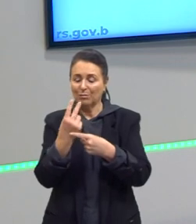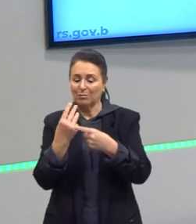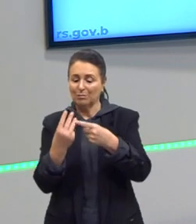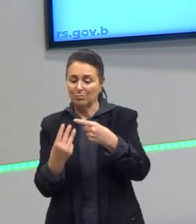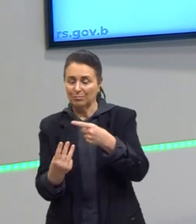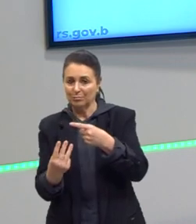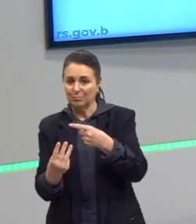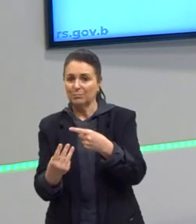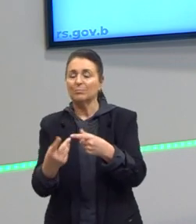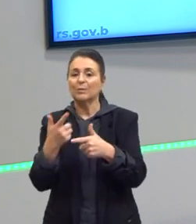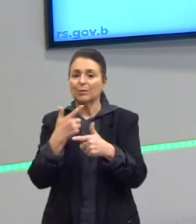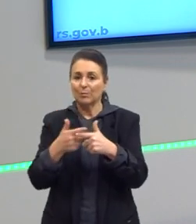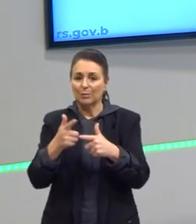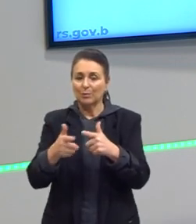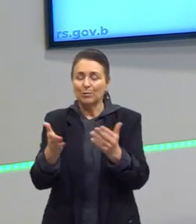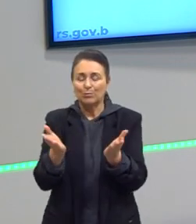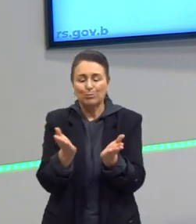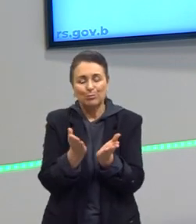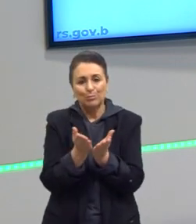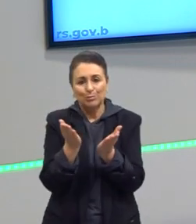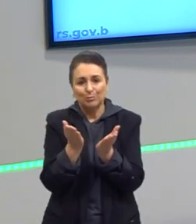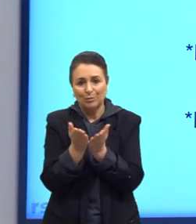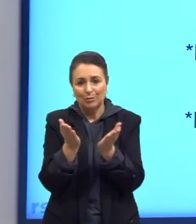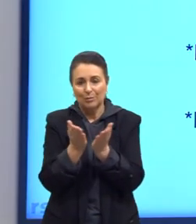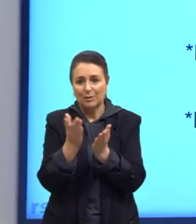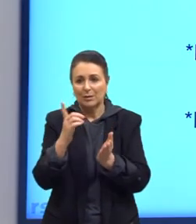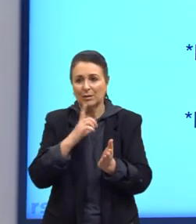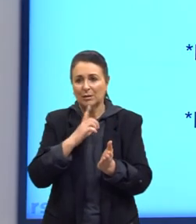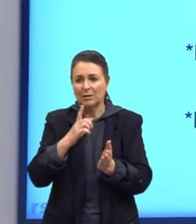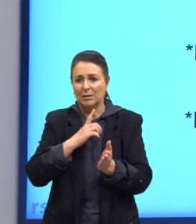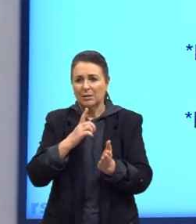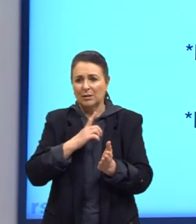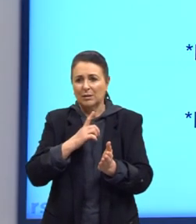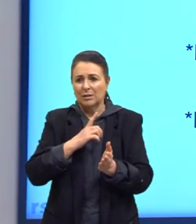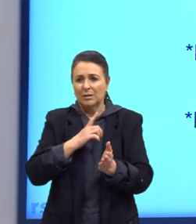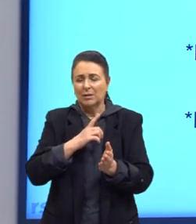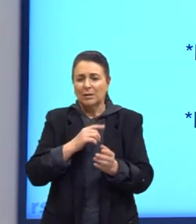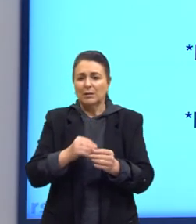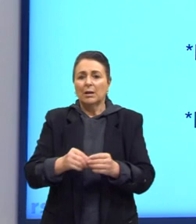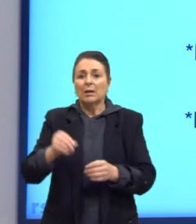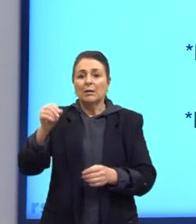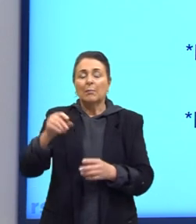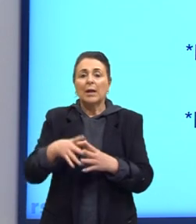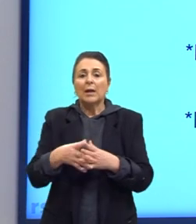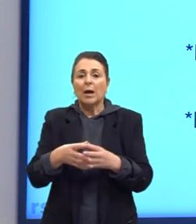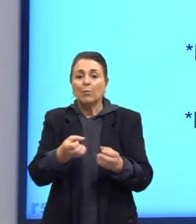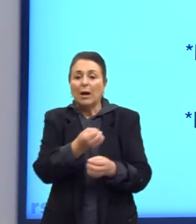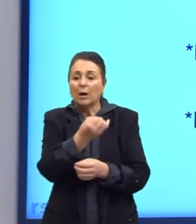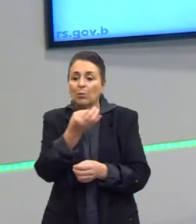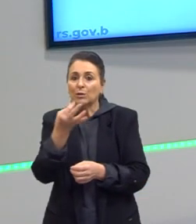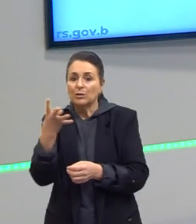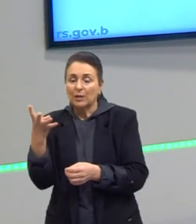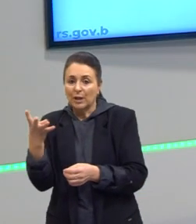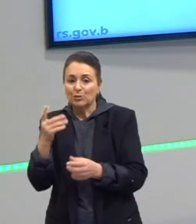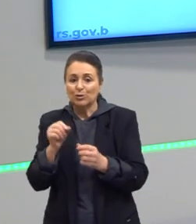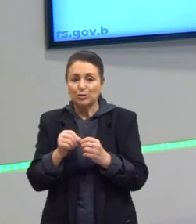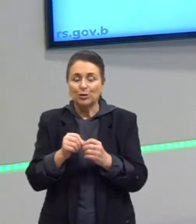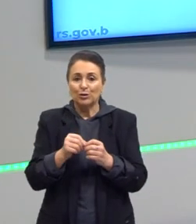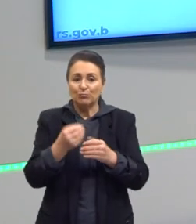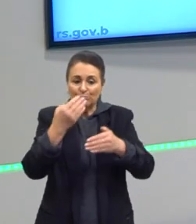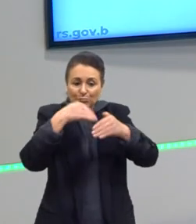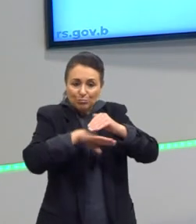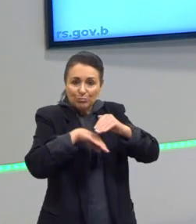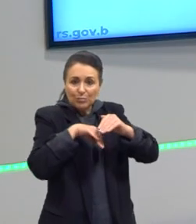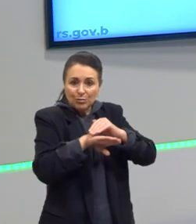esse problema de pobreza. Aqui nós temos, por exemplo, a denúncia de um chamado exército de reserva. Esse exército de reserva